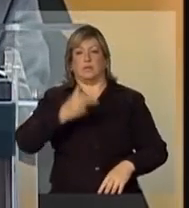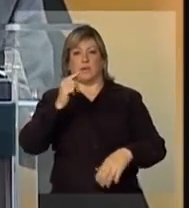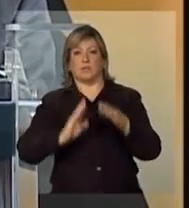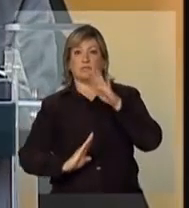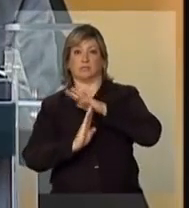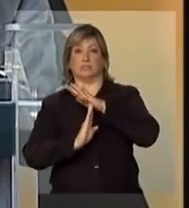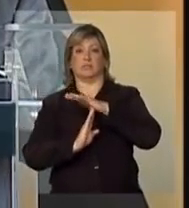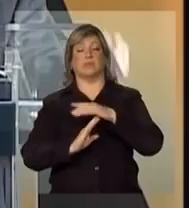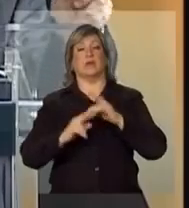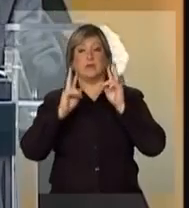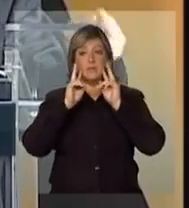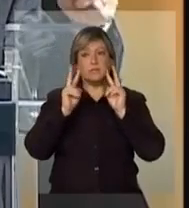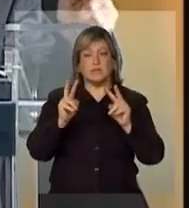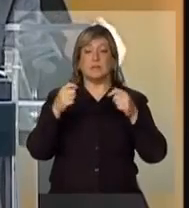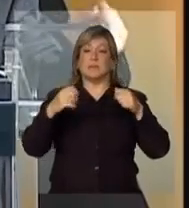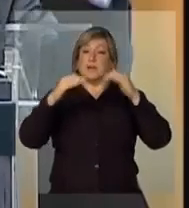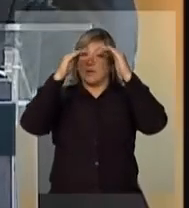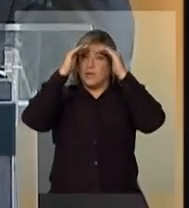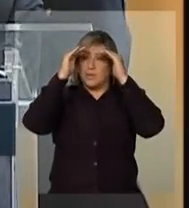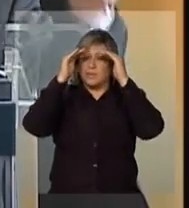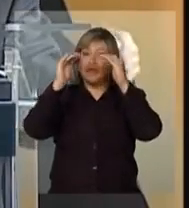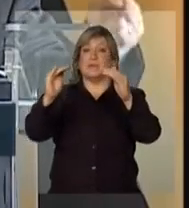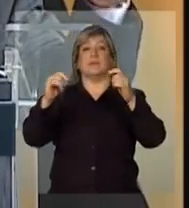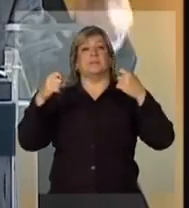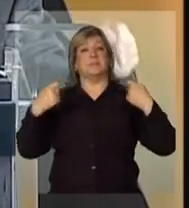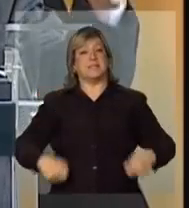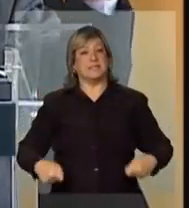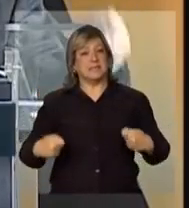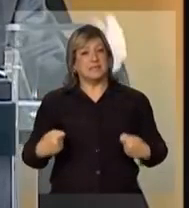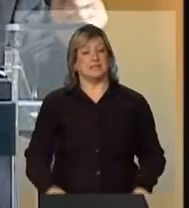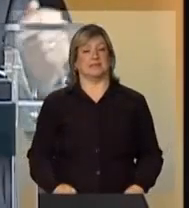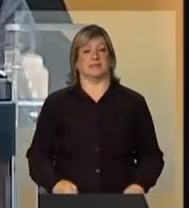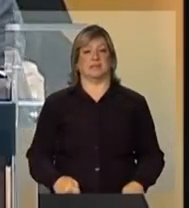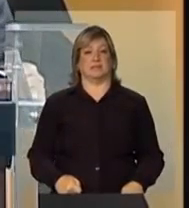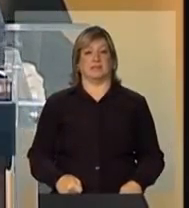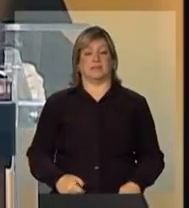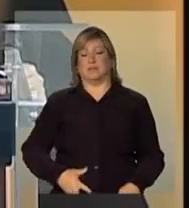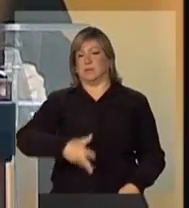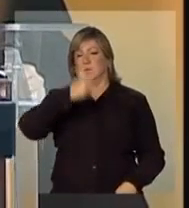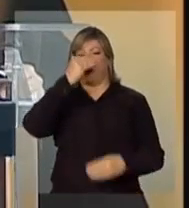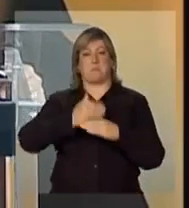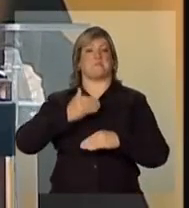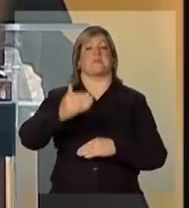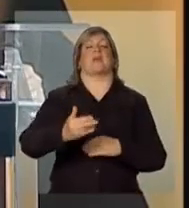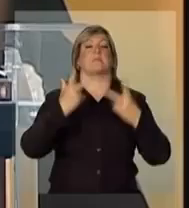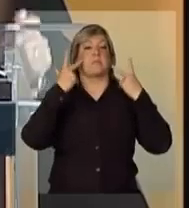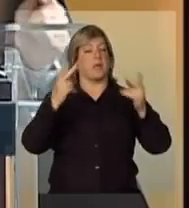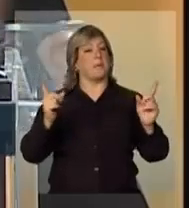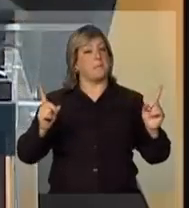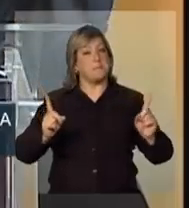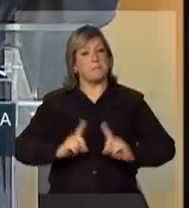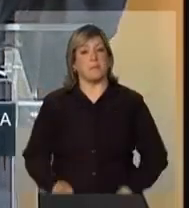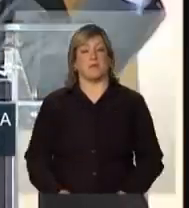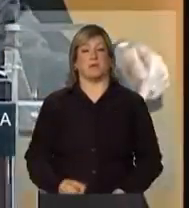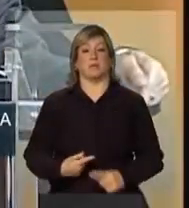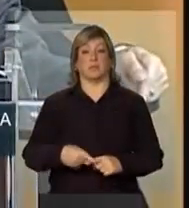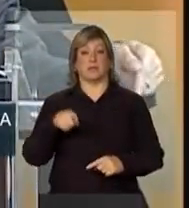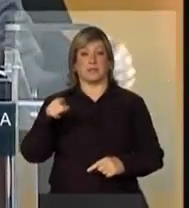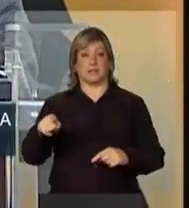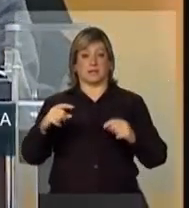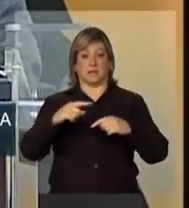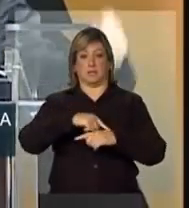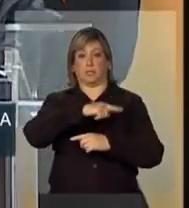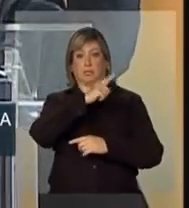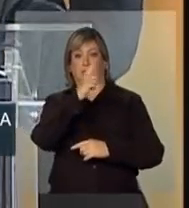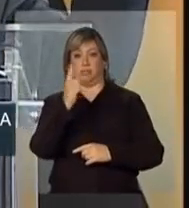limite, aquela velocidade deve ser observada, porque aquela velocidade deriva de um projeto